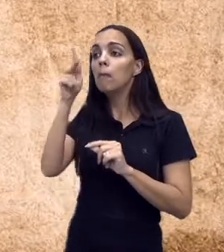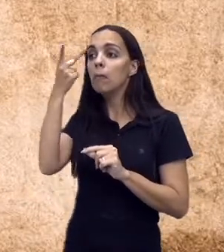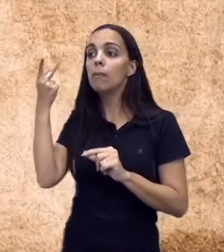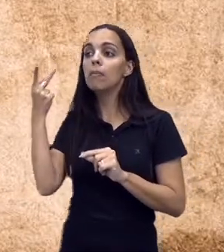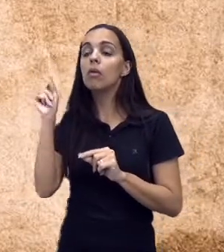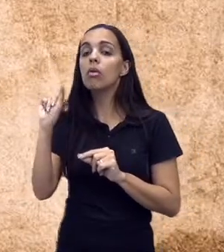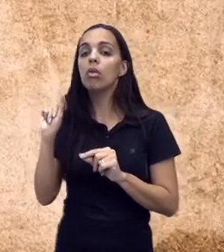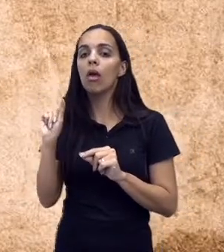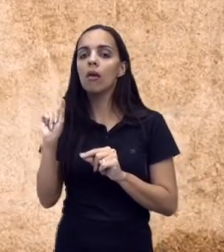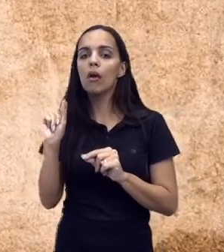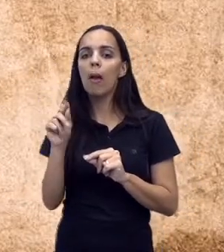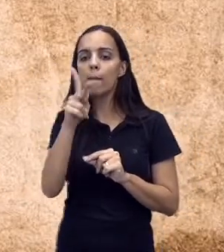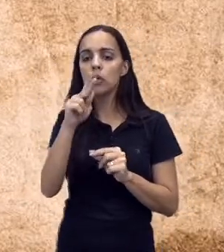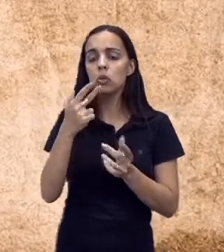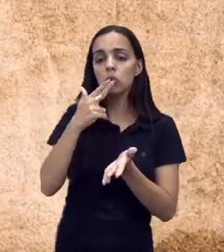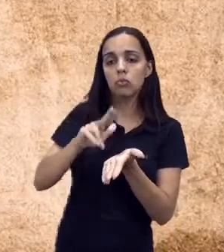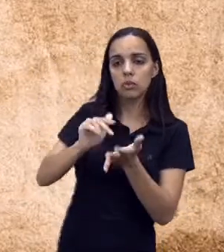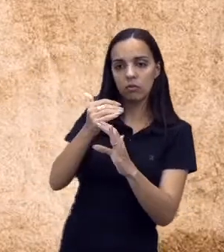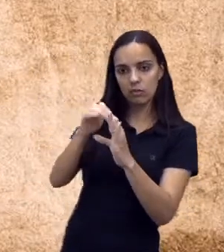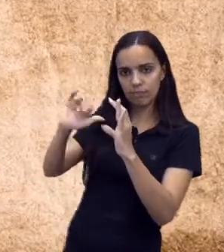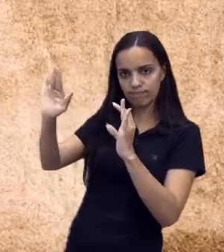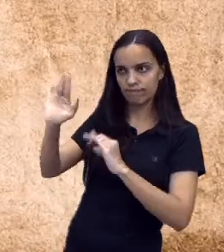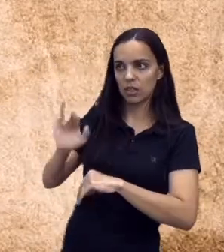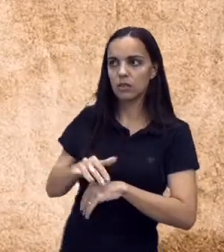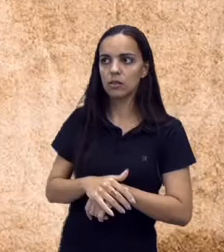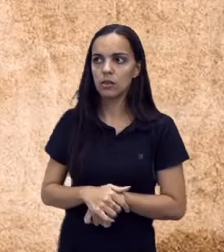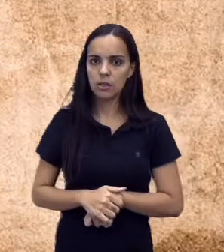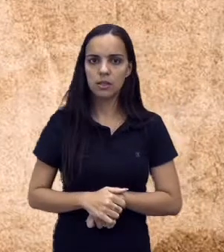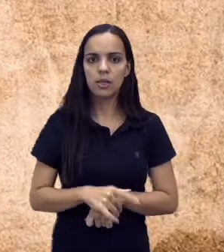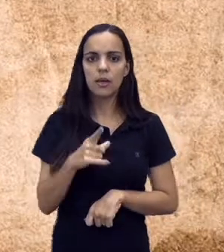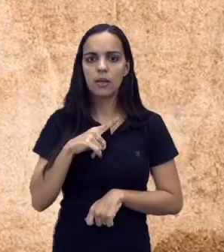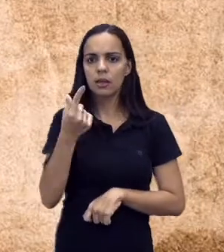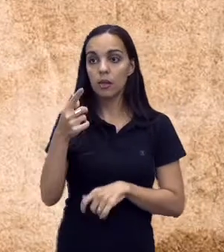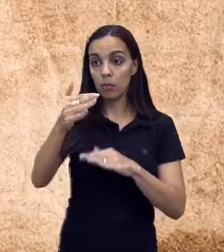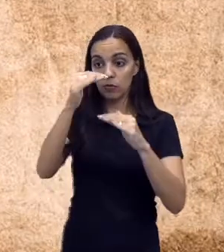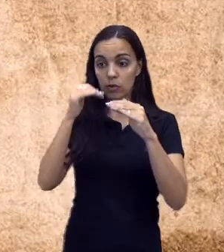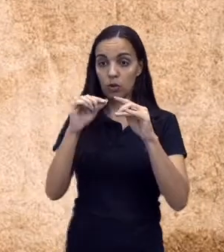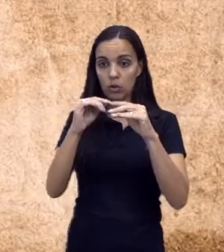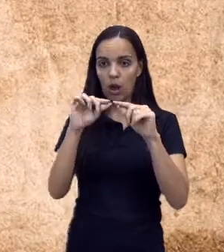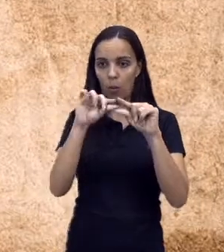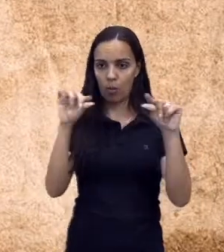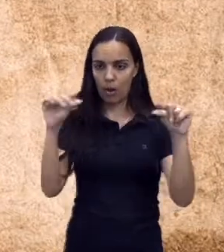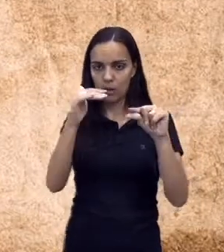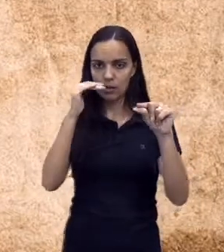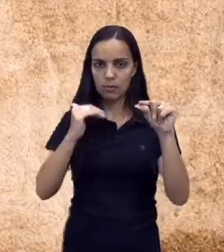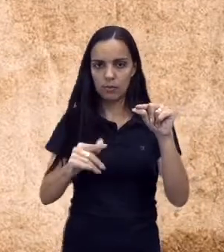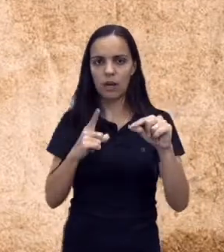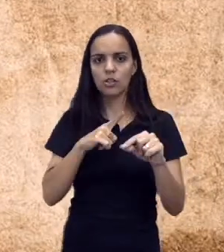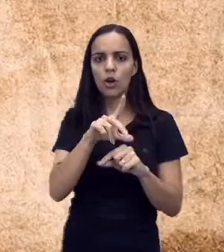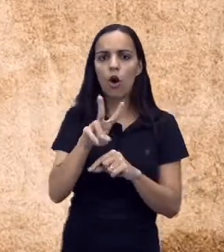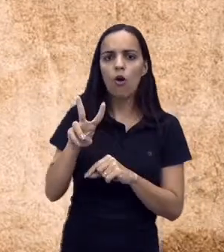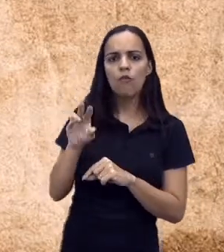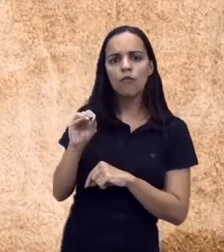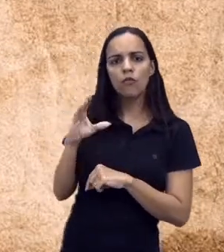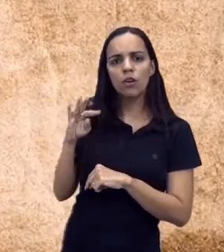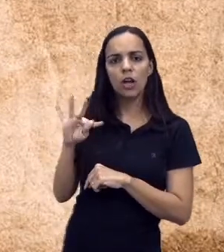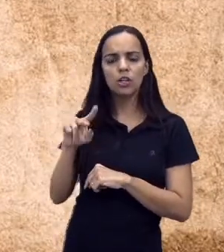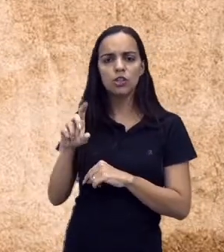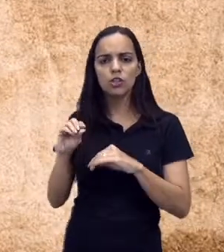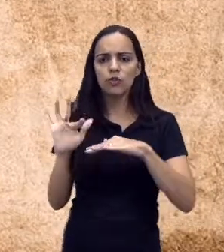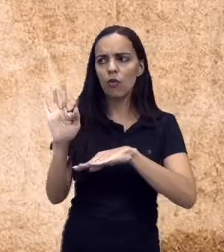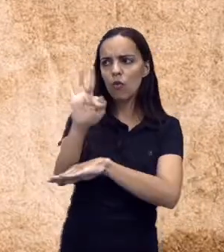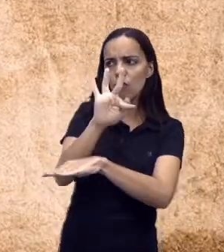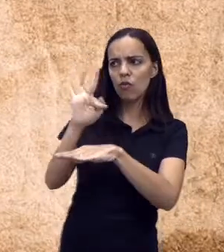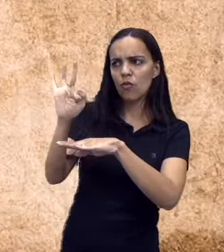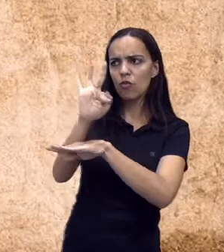a quem se destina essa carta. Depois, você vai pular mais uma linha e vai usar um vocativo formal. Como assim,